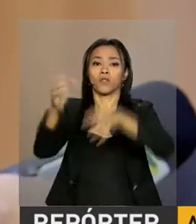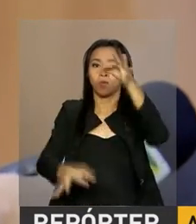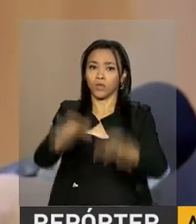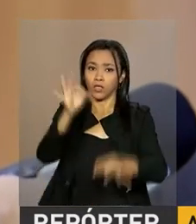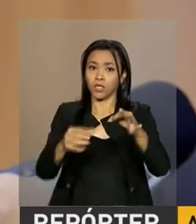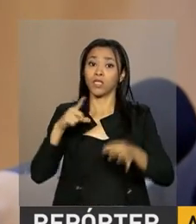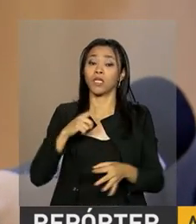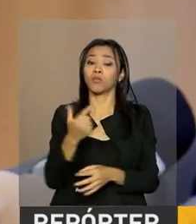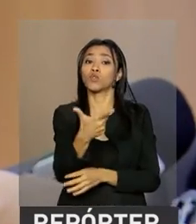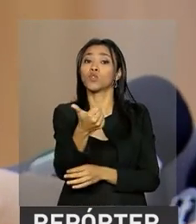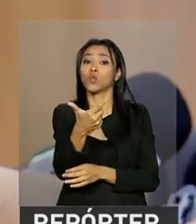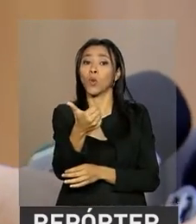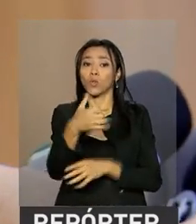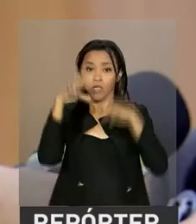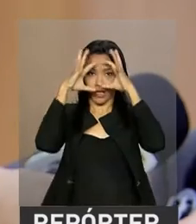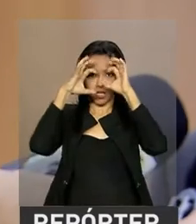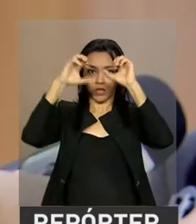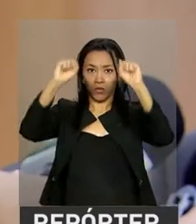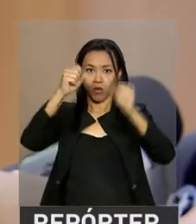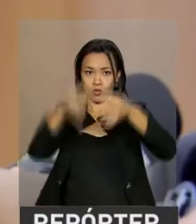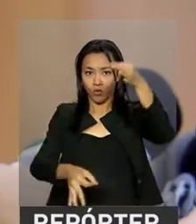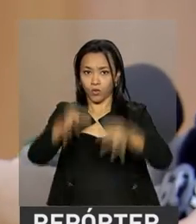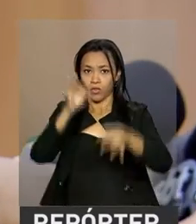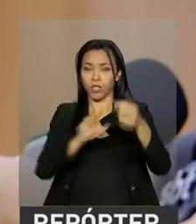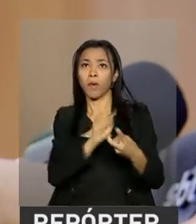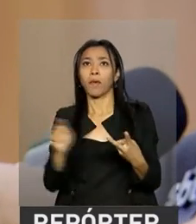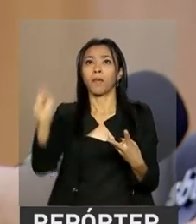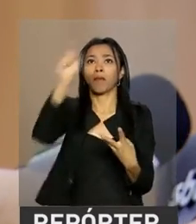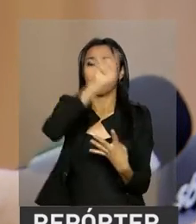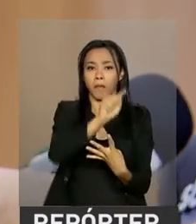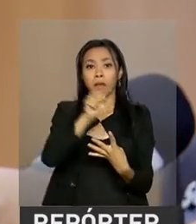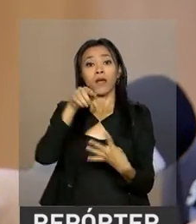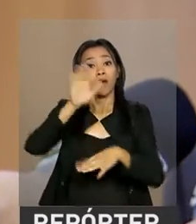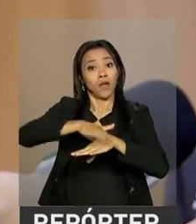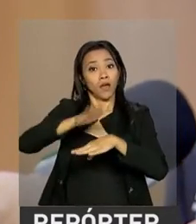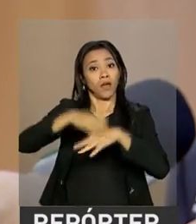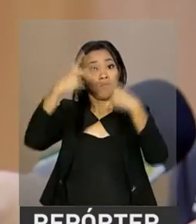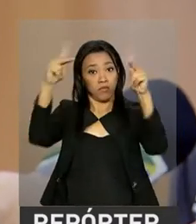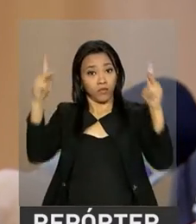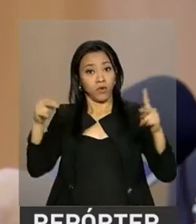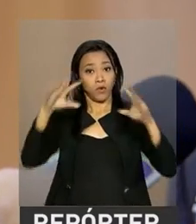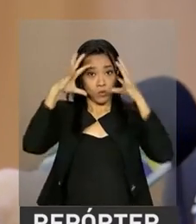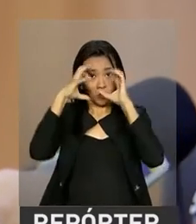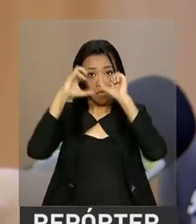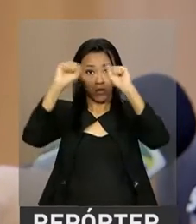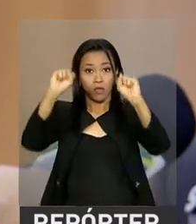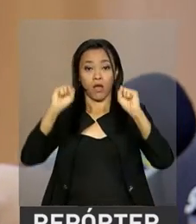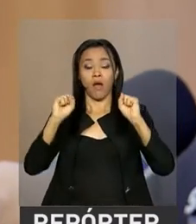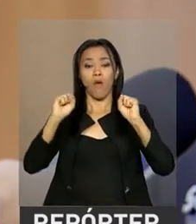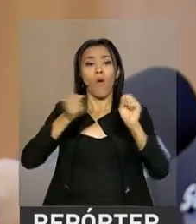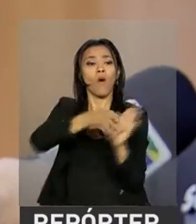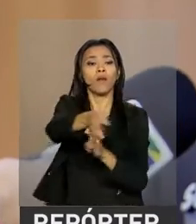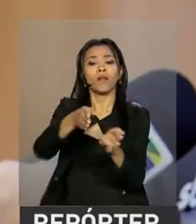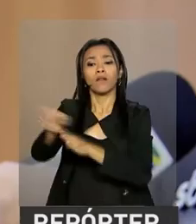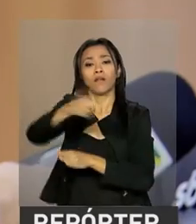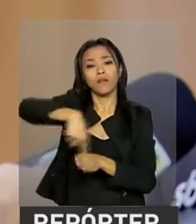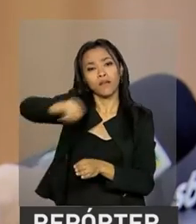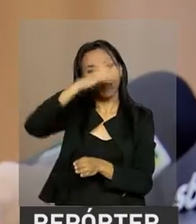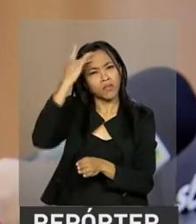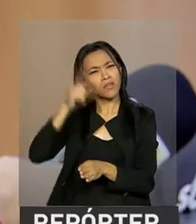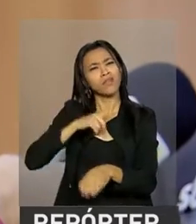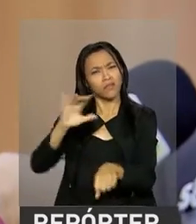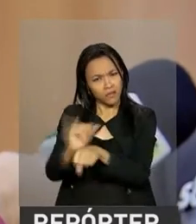tribunais de justiça com acordos de cooperação, onde o próprio tribunal atua no sentido de orientar a população de que há uma